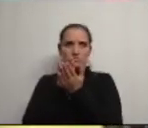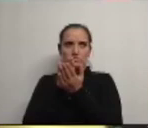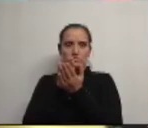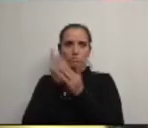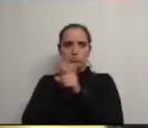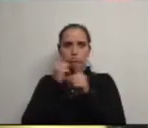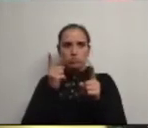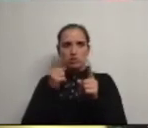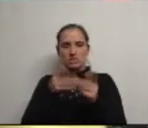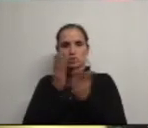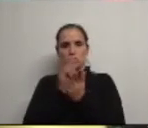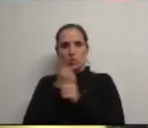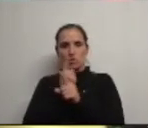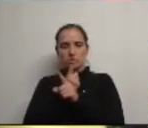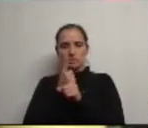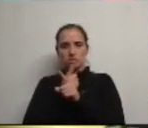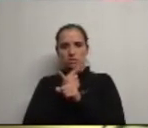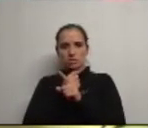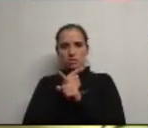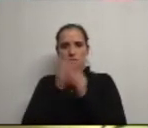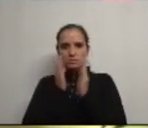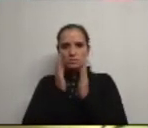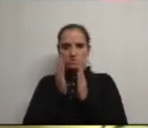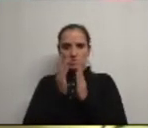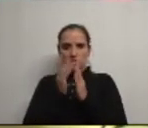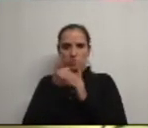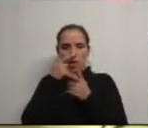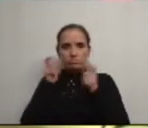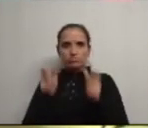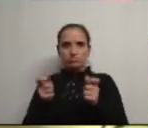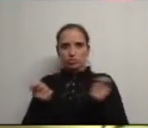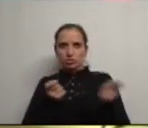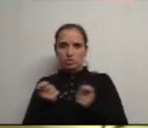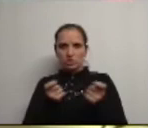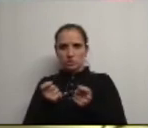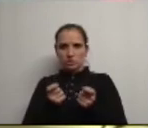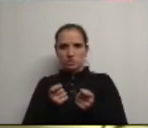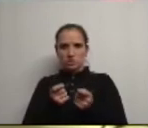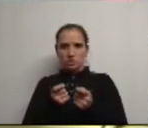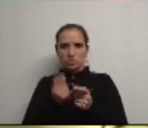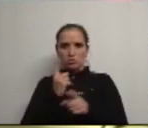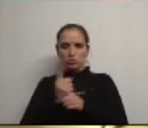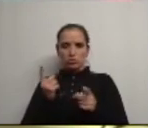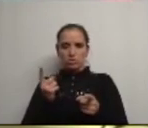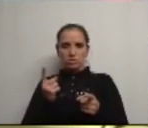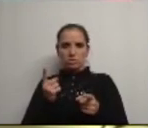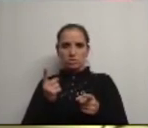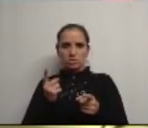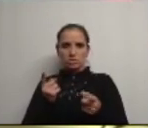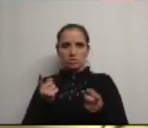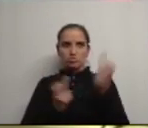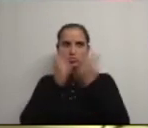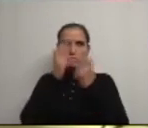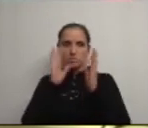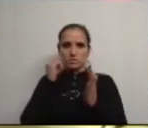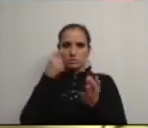porque estas coisas é preciso gerir é porque senão temos de subir os